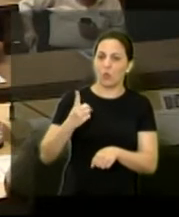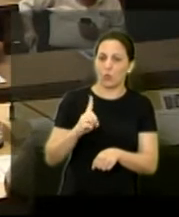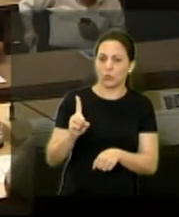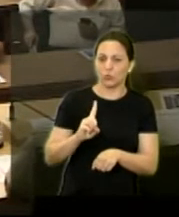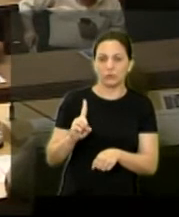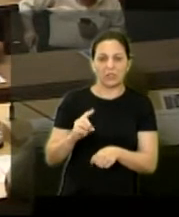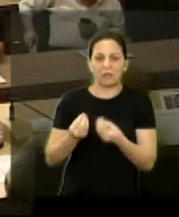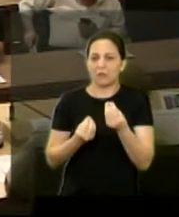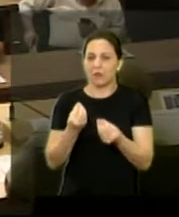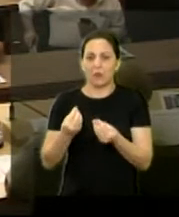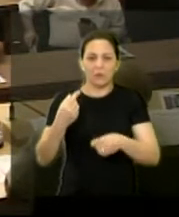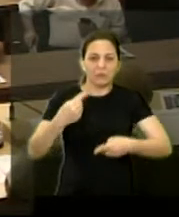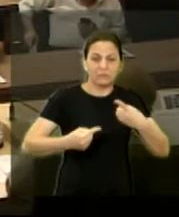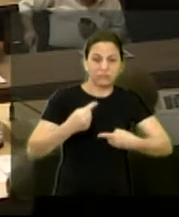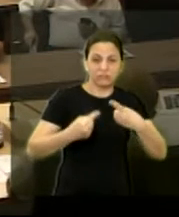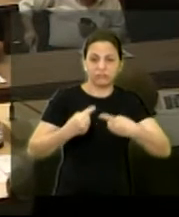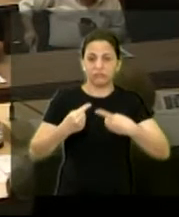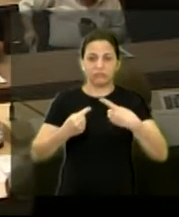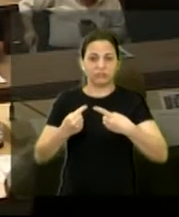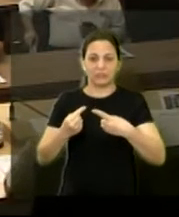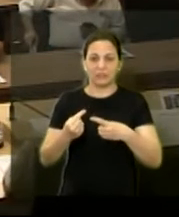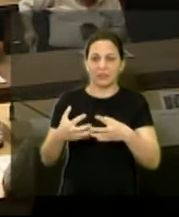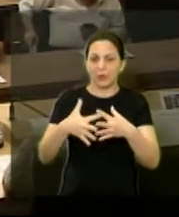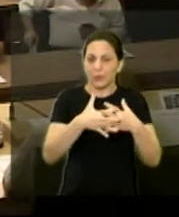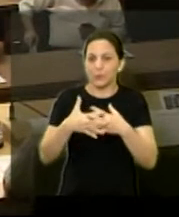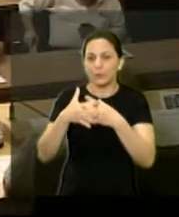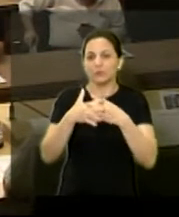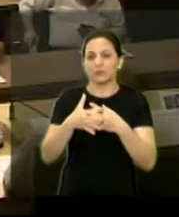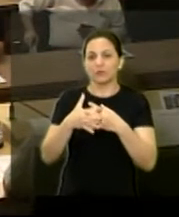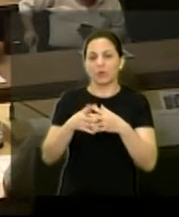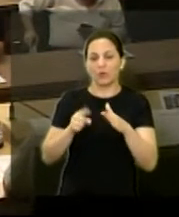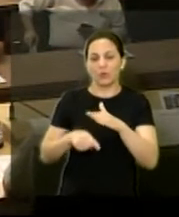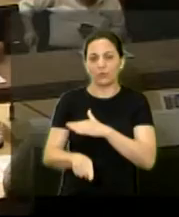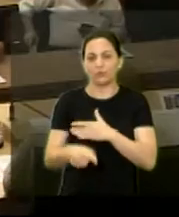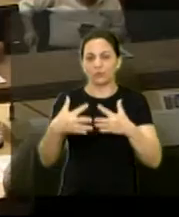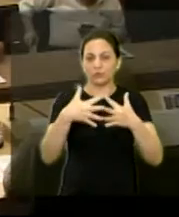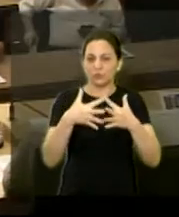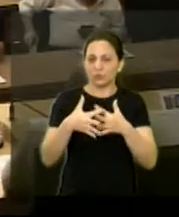complicado para a gente seguir uma fundo isso daí a gente vai muito longe